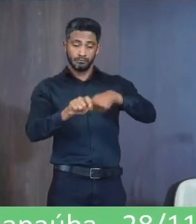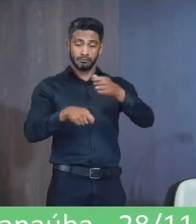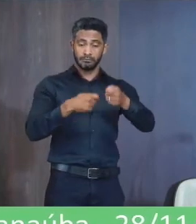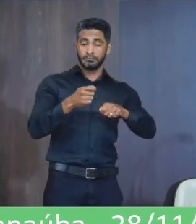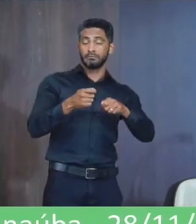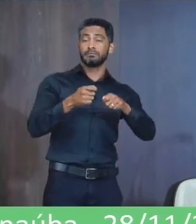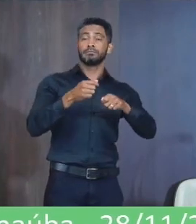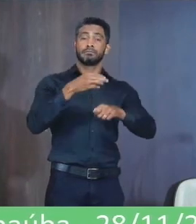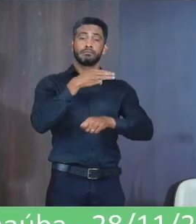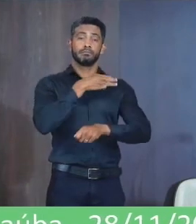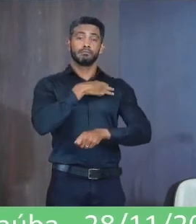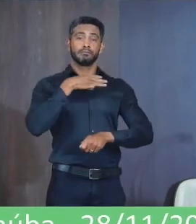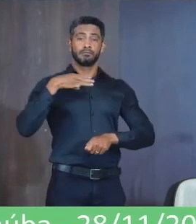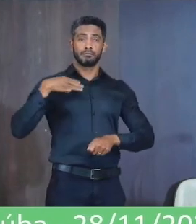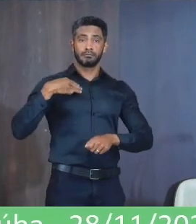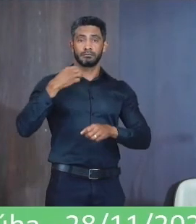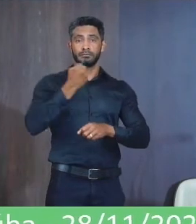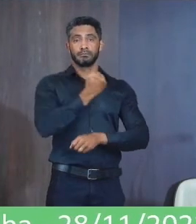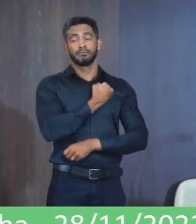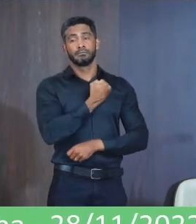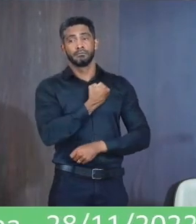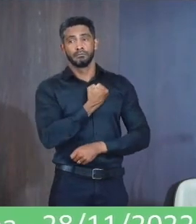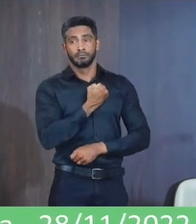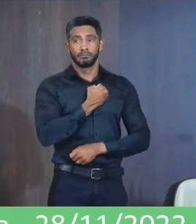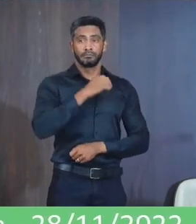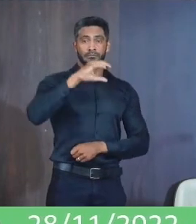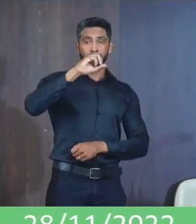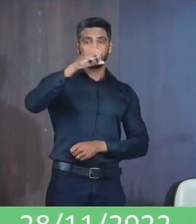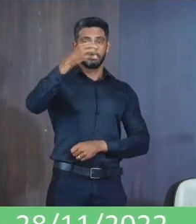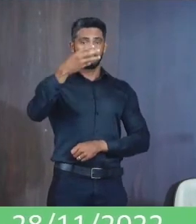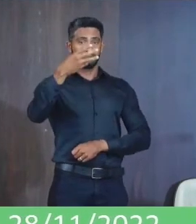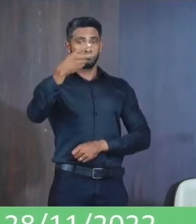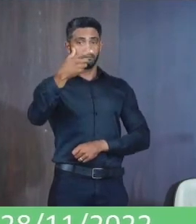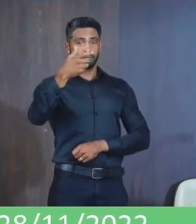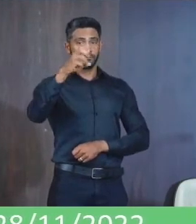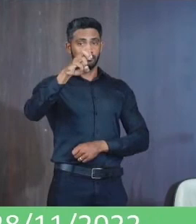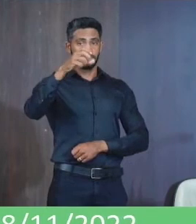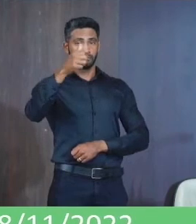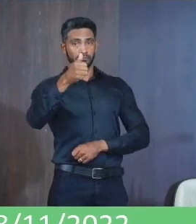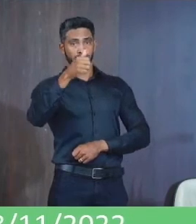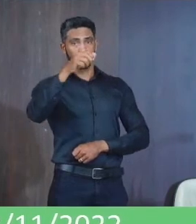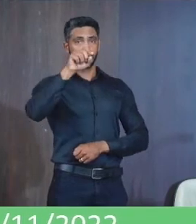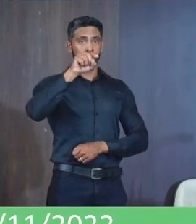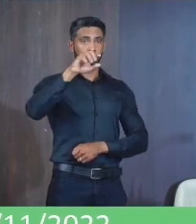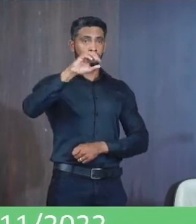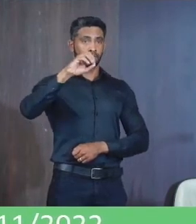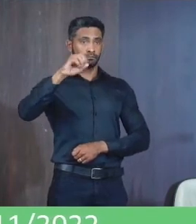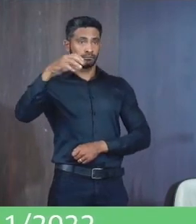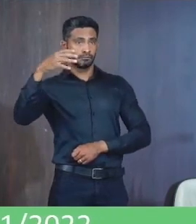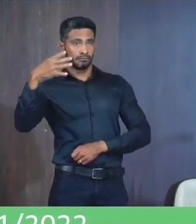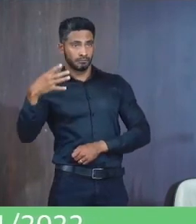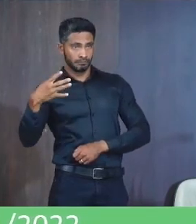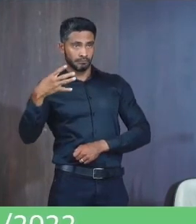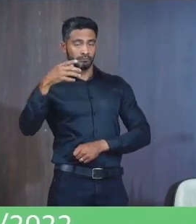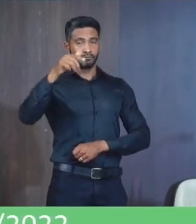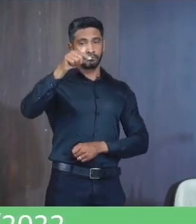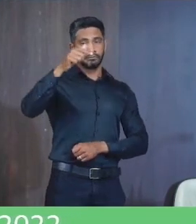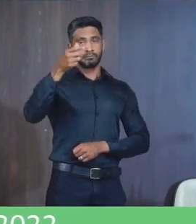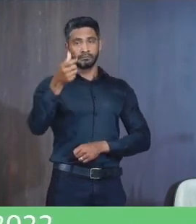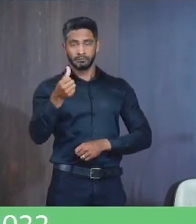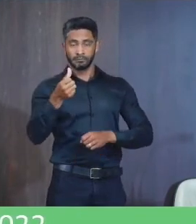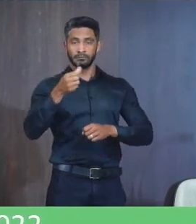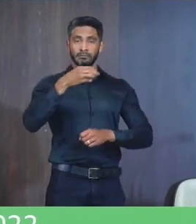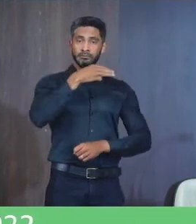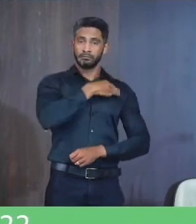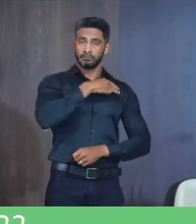ministerial De número 0351-22.004-3476 Do Ministério Público de